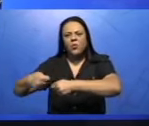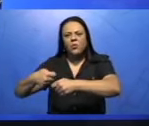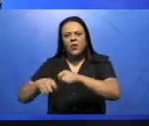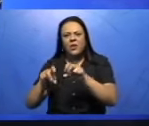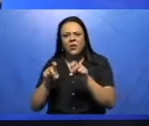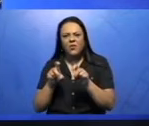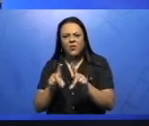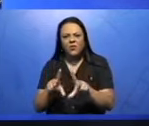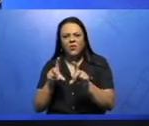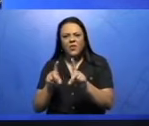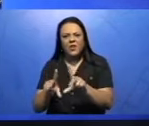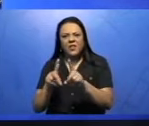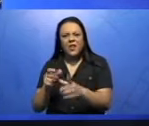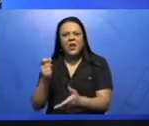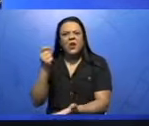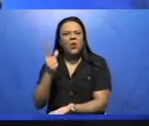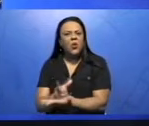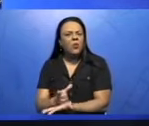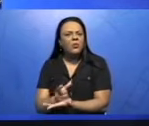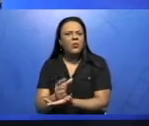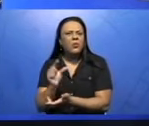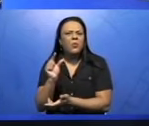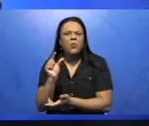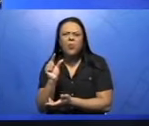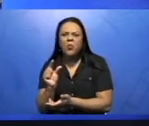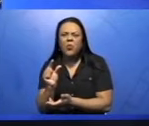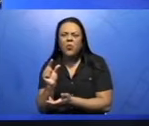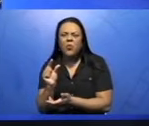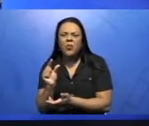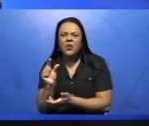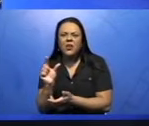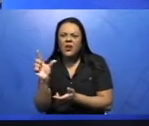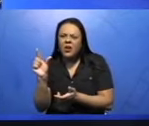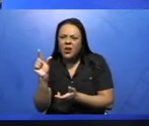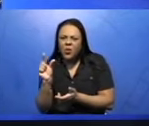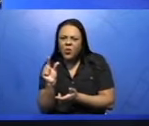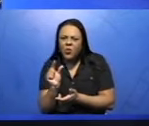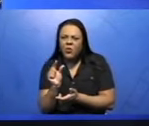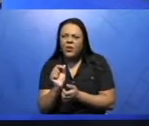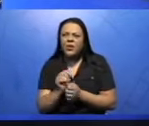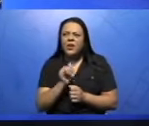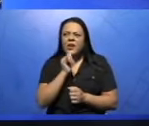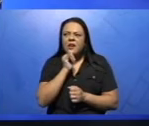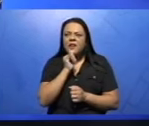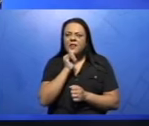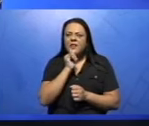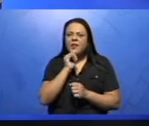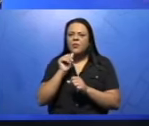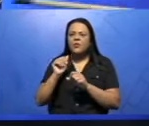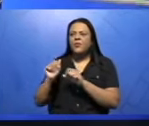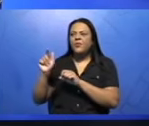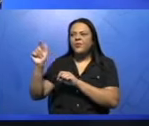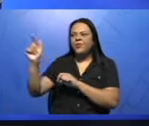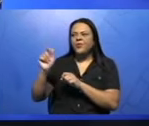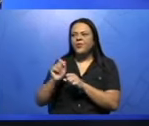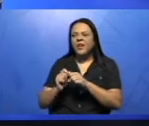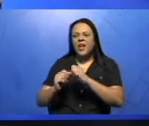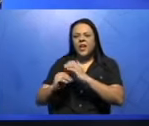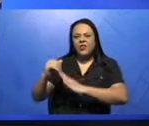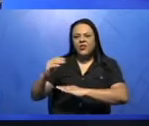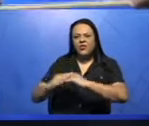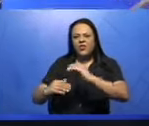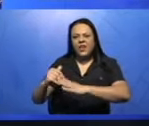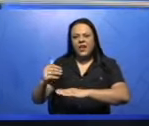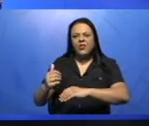mercado para consumir esses produtos. Nós temos aqui a exemplificação de uma atividade de exploração mineral e aqui uma